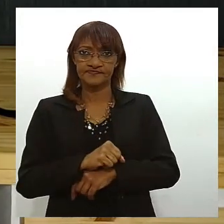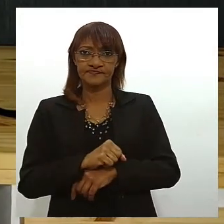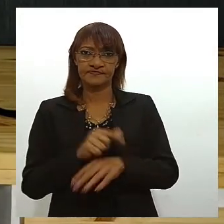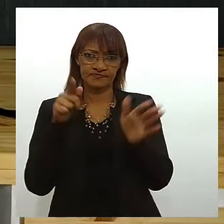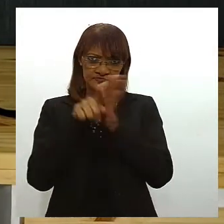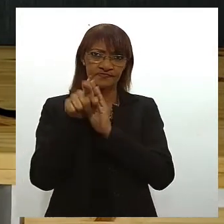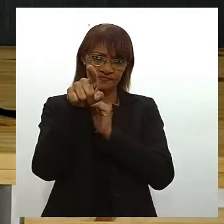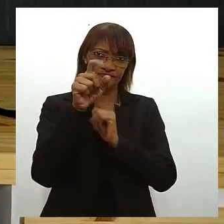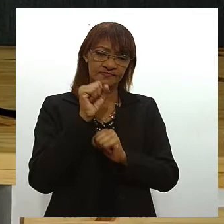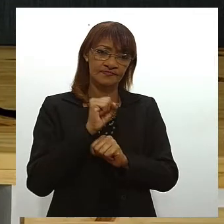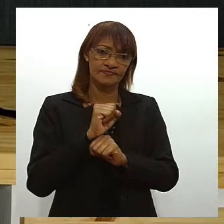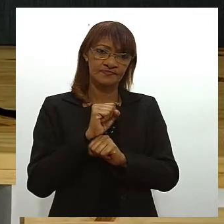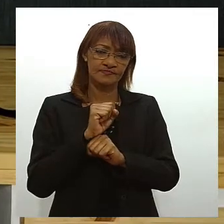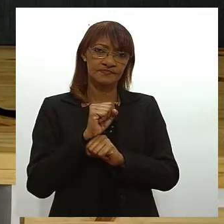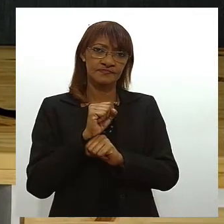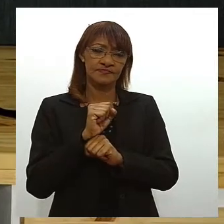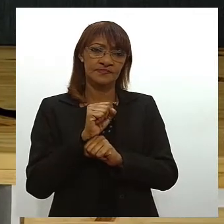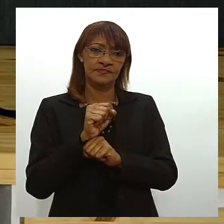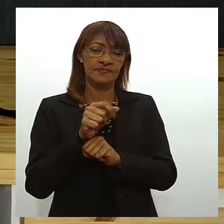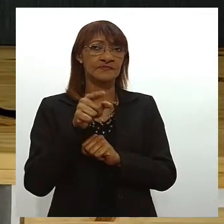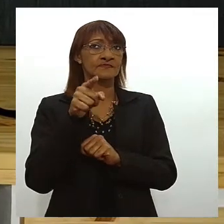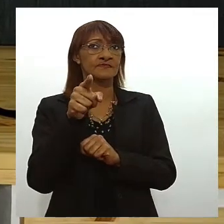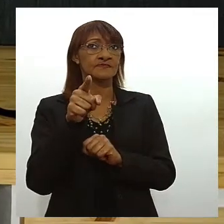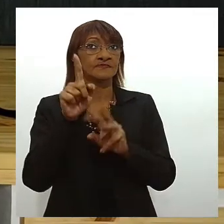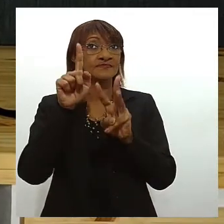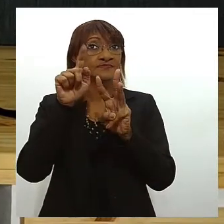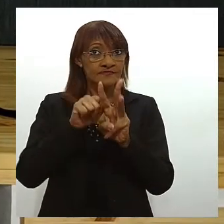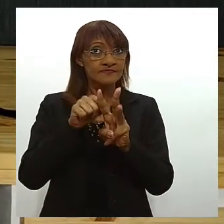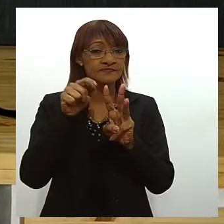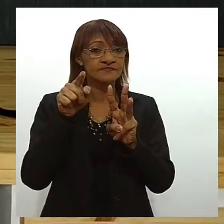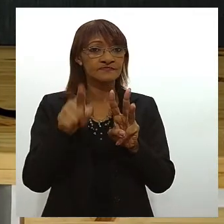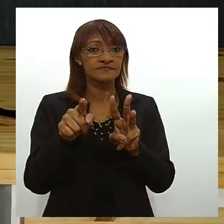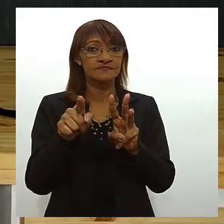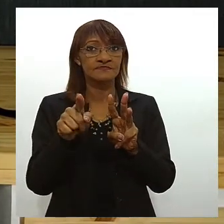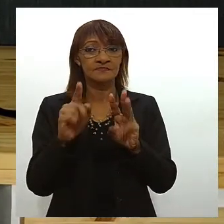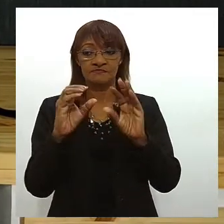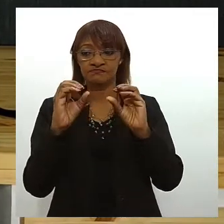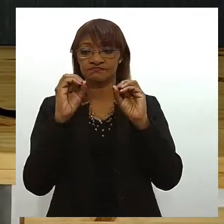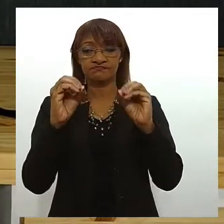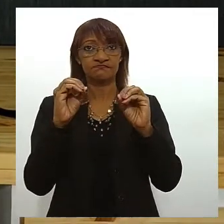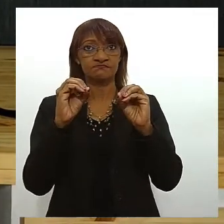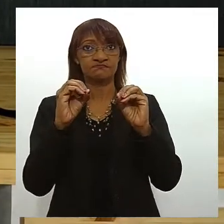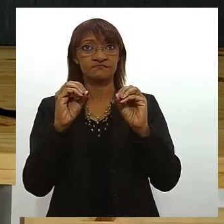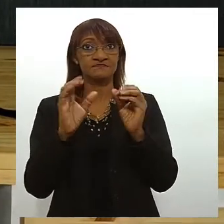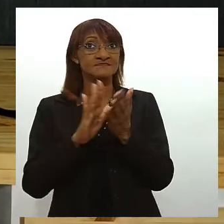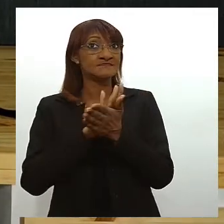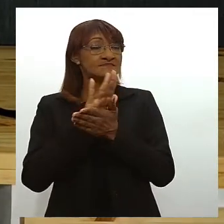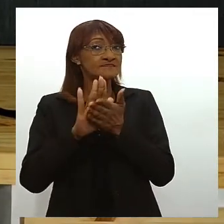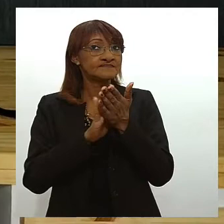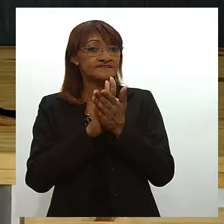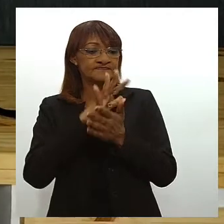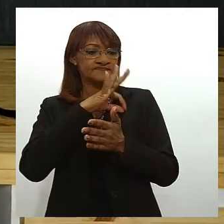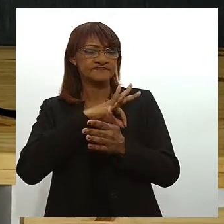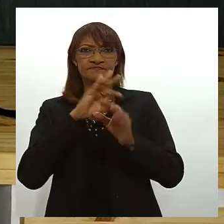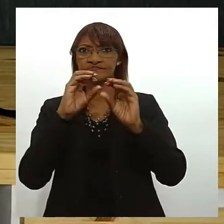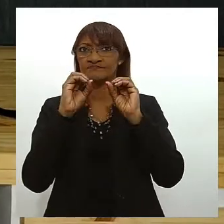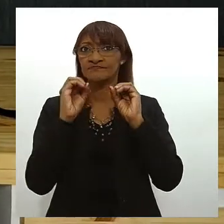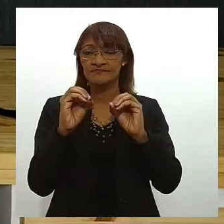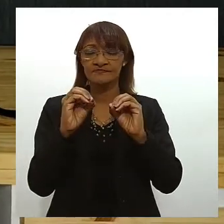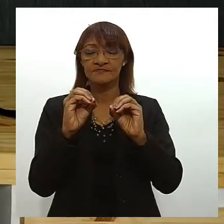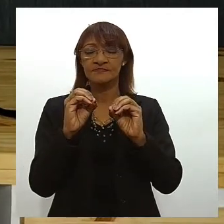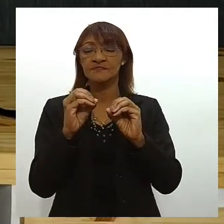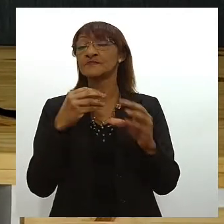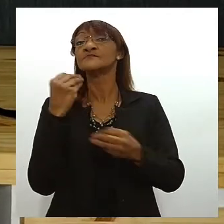pergunta se você passasse por 3 meses sem receber nenhum dinheiro de vendas ou salário nada como